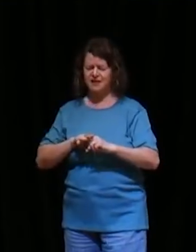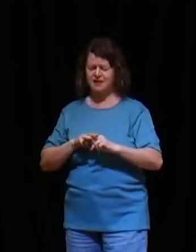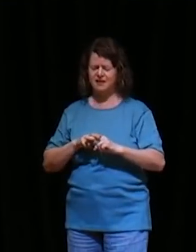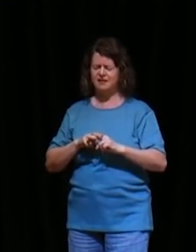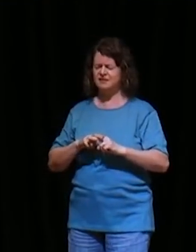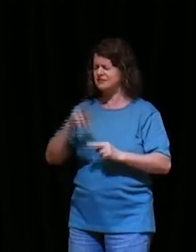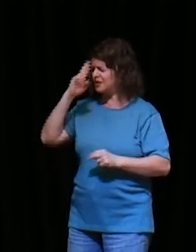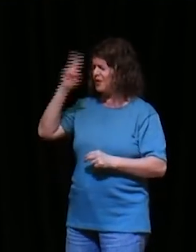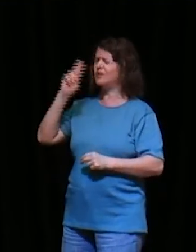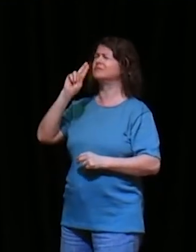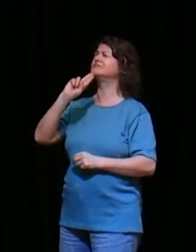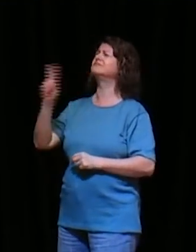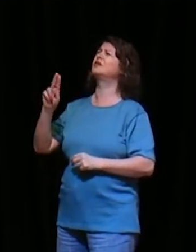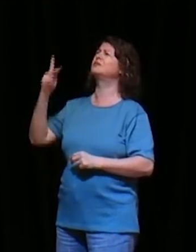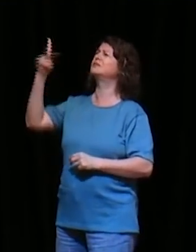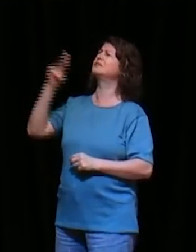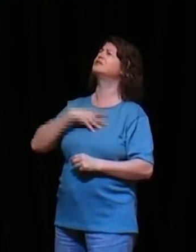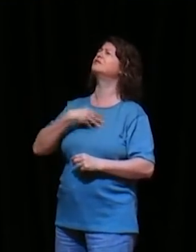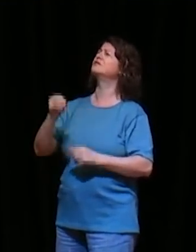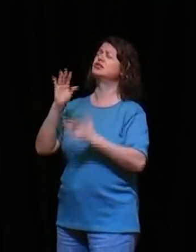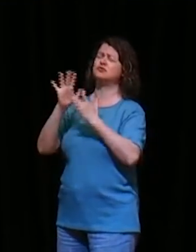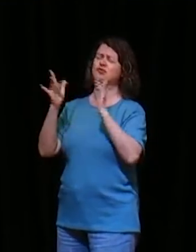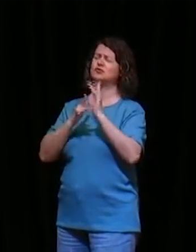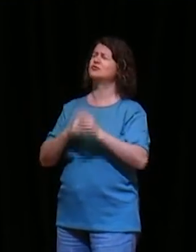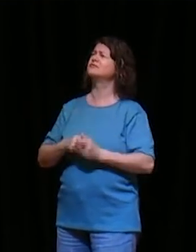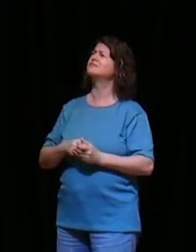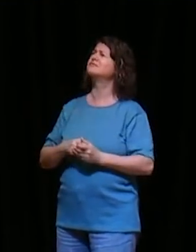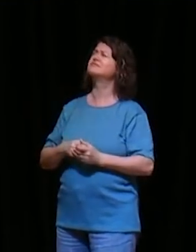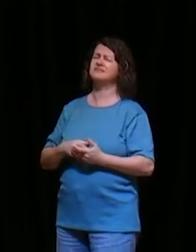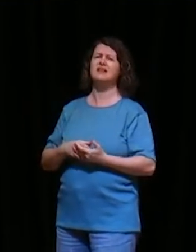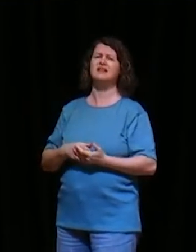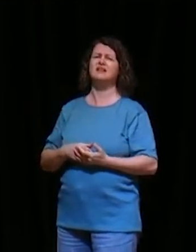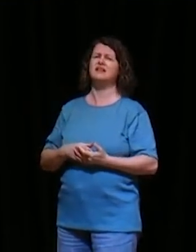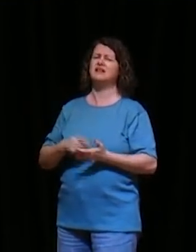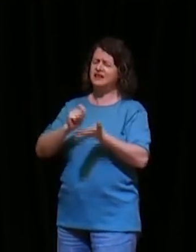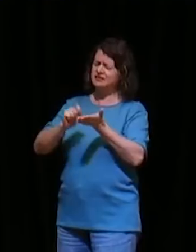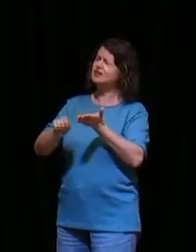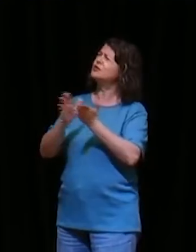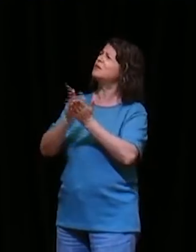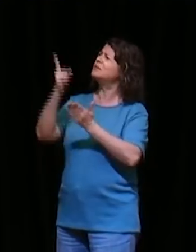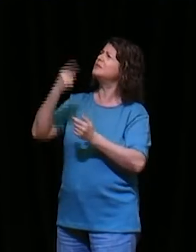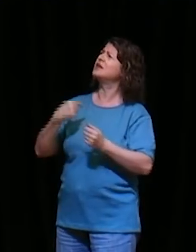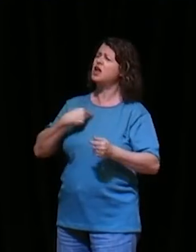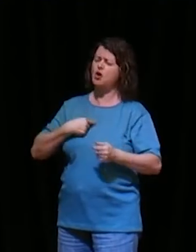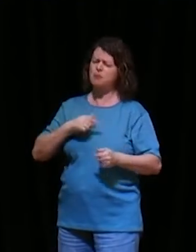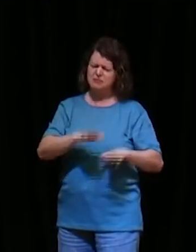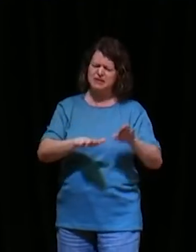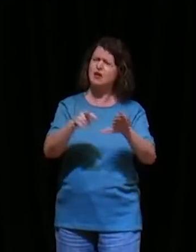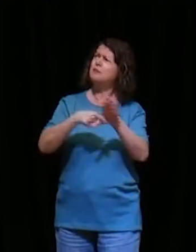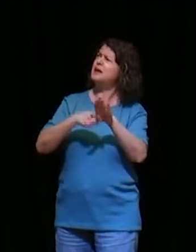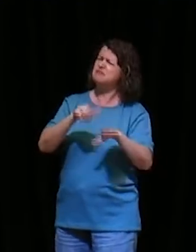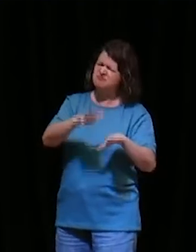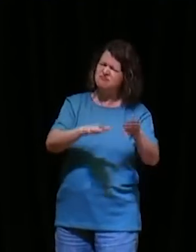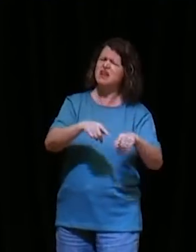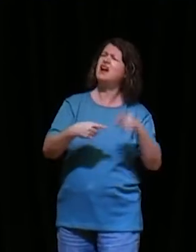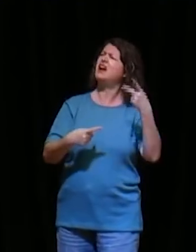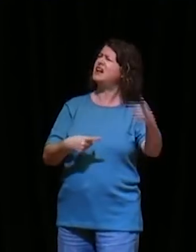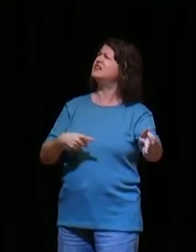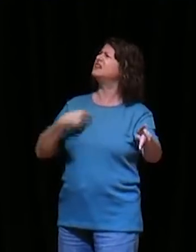em nome do teu filho, Jesus está escrito na tua palavra, onde a planta do nosso pé pisar, ali é território do senhor, eu estou